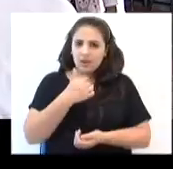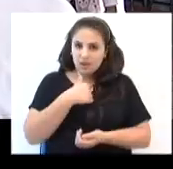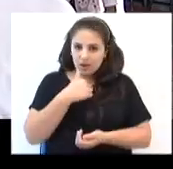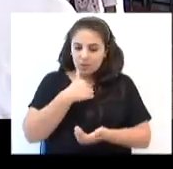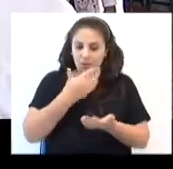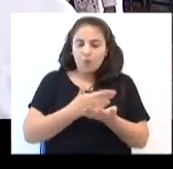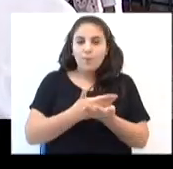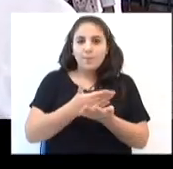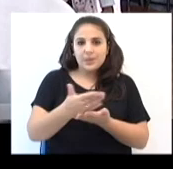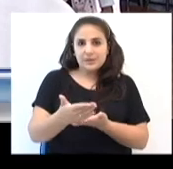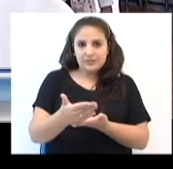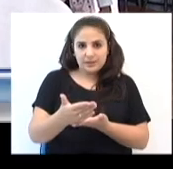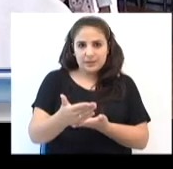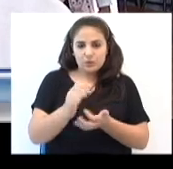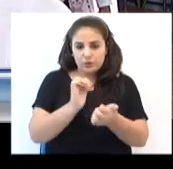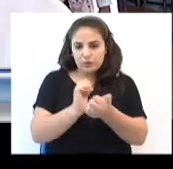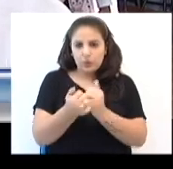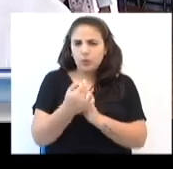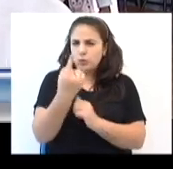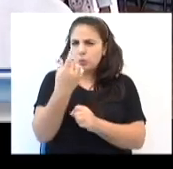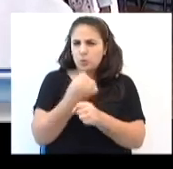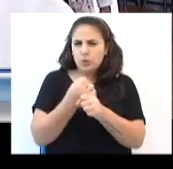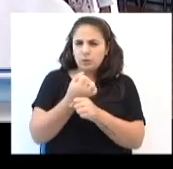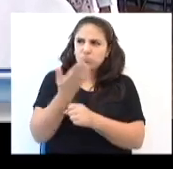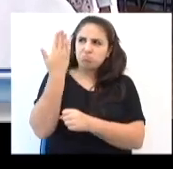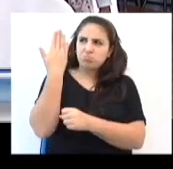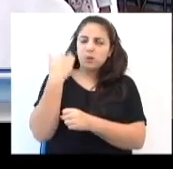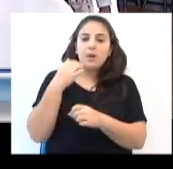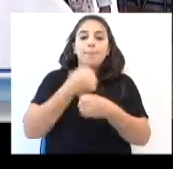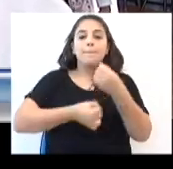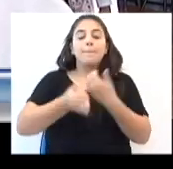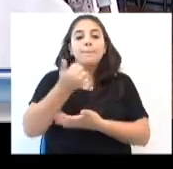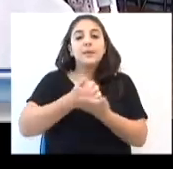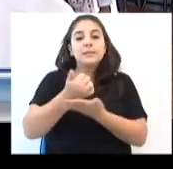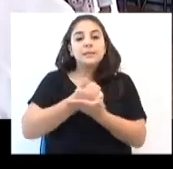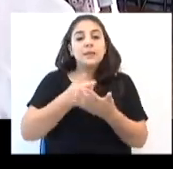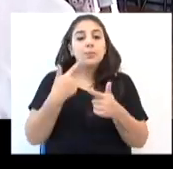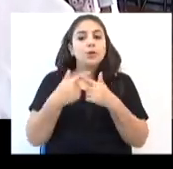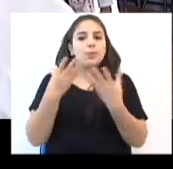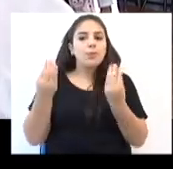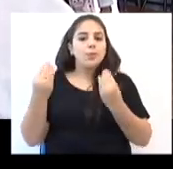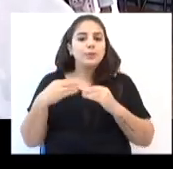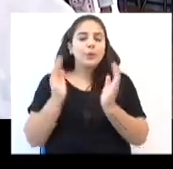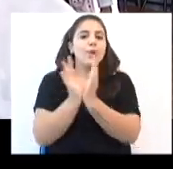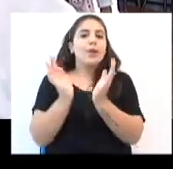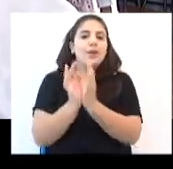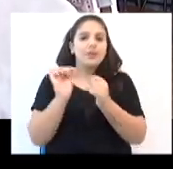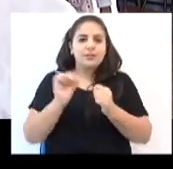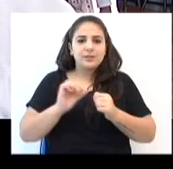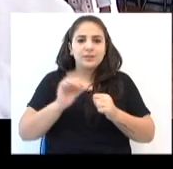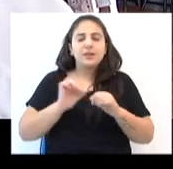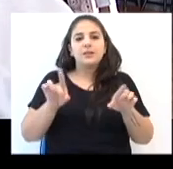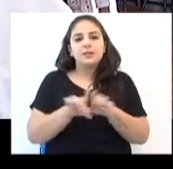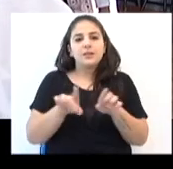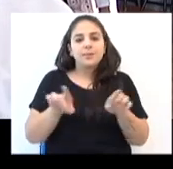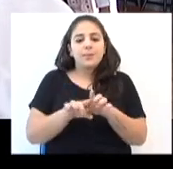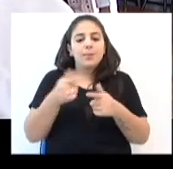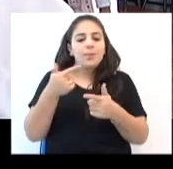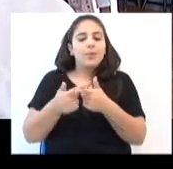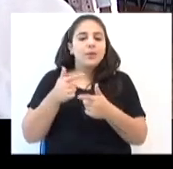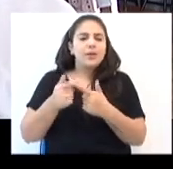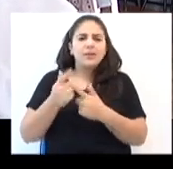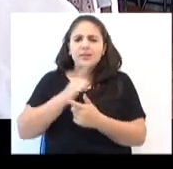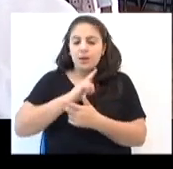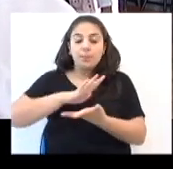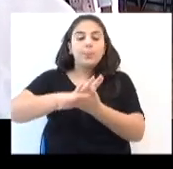Eu comecei a Capoeira faz um ano atrás, mais ou menos. Eu me baseei porque muitos colegas meus faziam e também